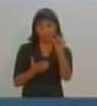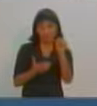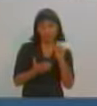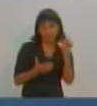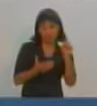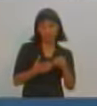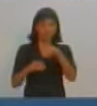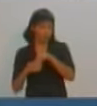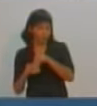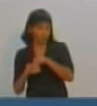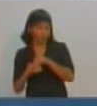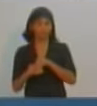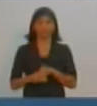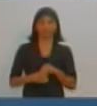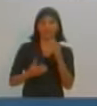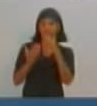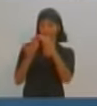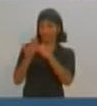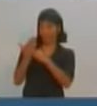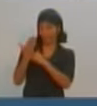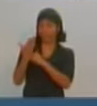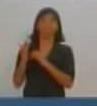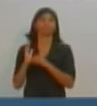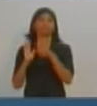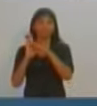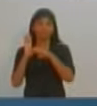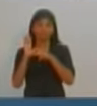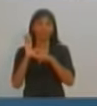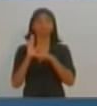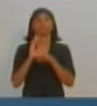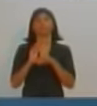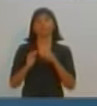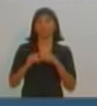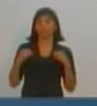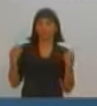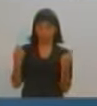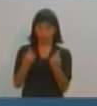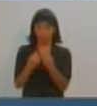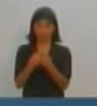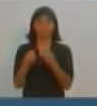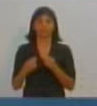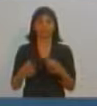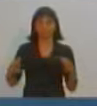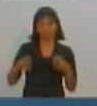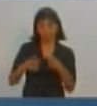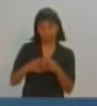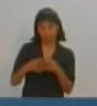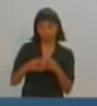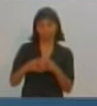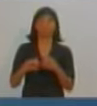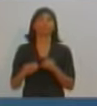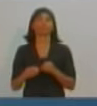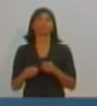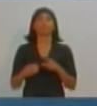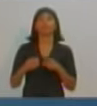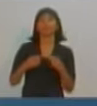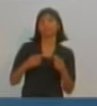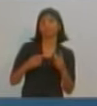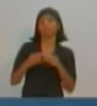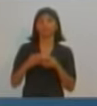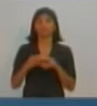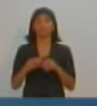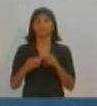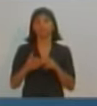decidir o seu voto. As regras deste debate foram aprovadas em uma reunião entre os representantes dos candidatos e do